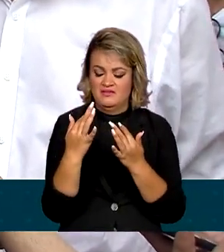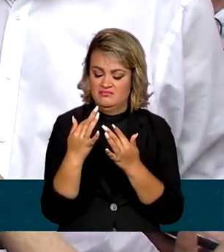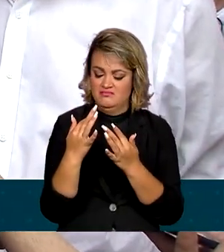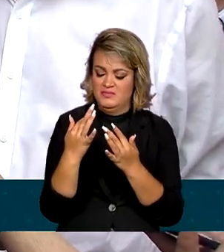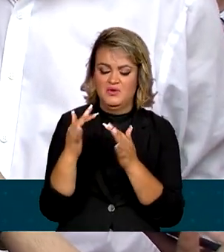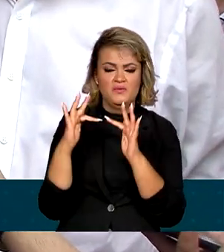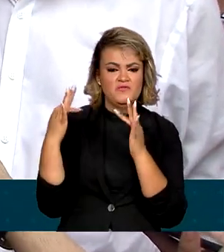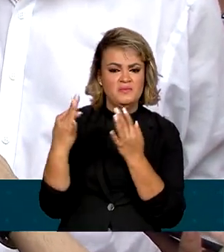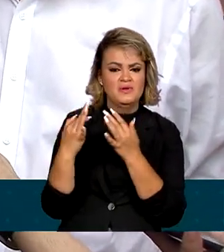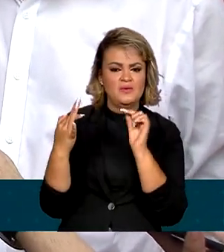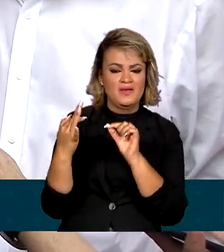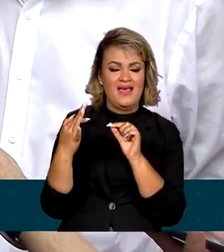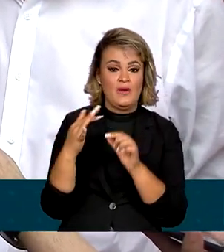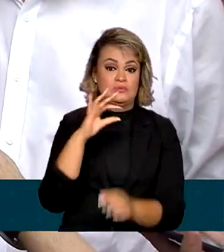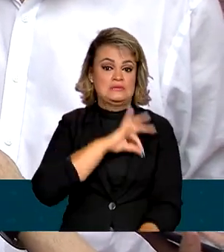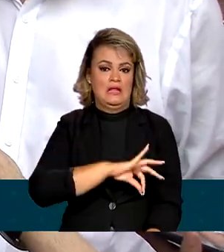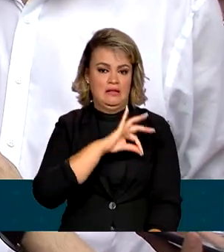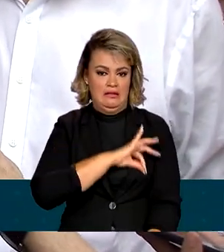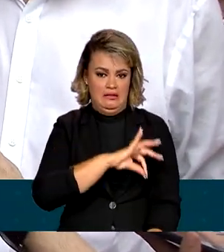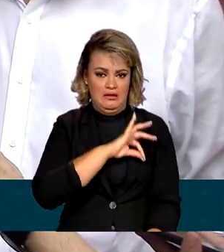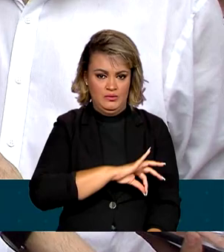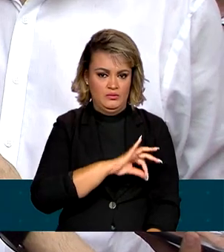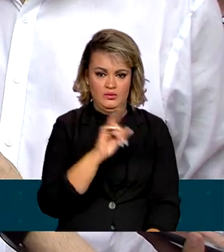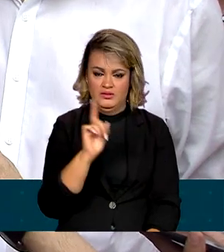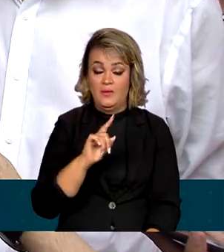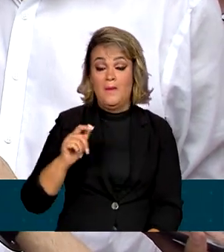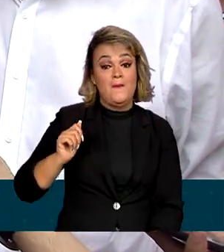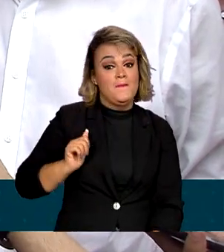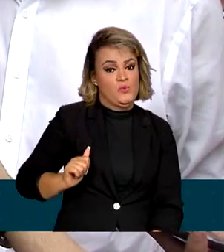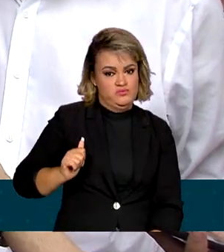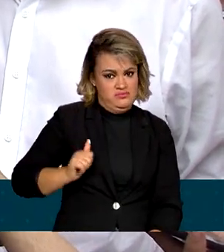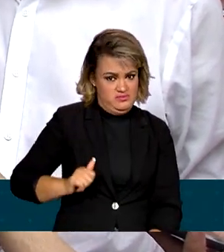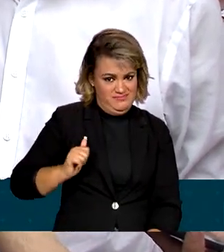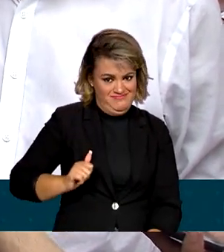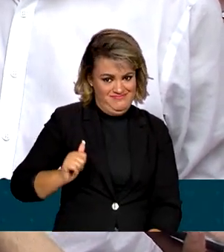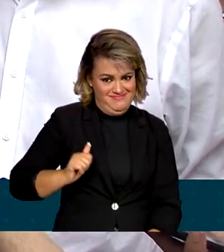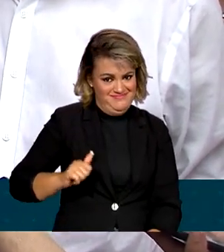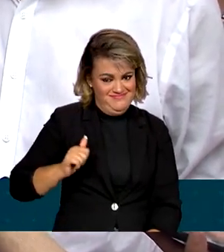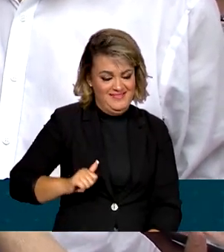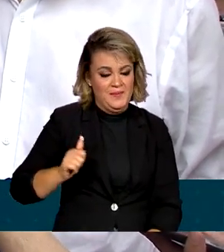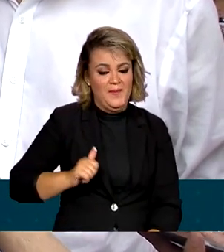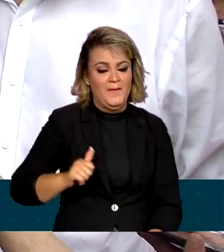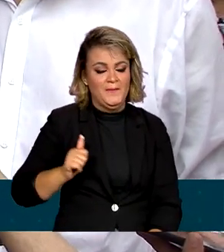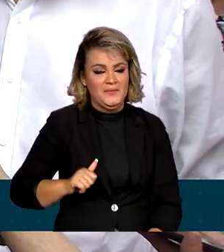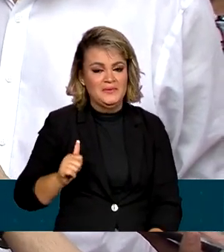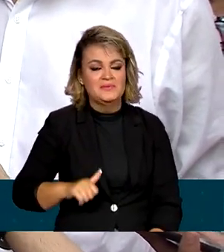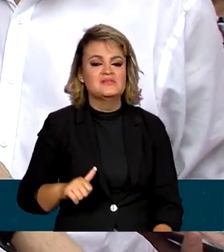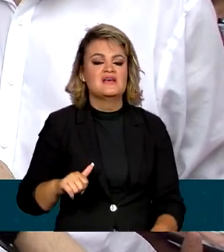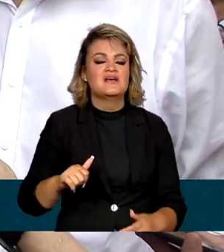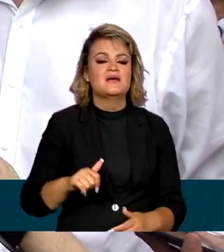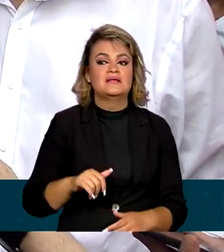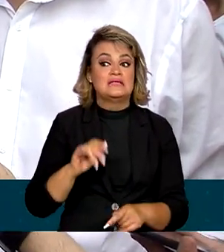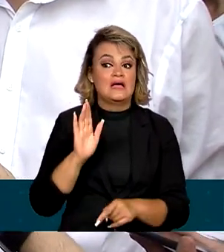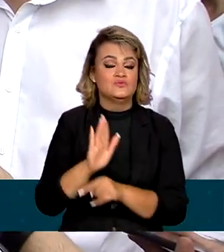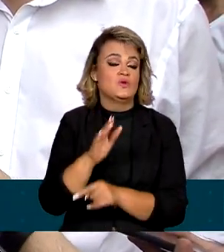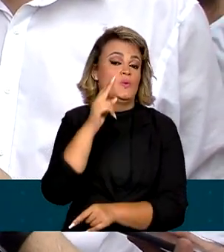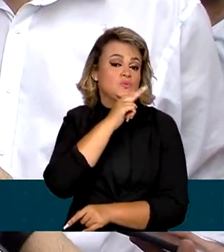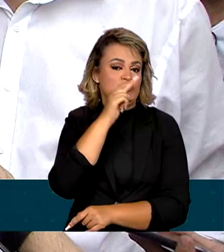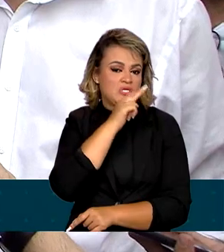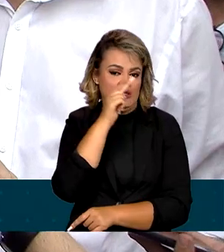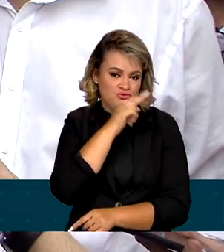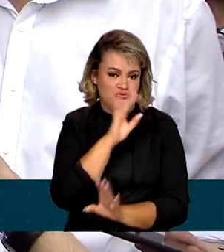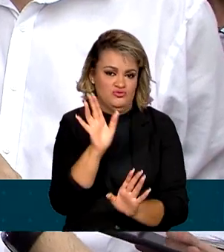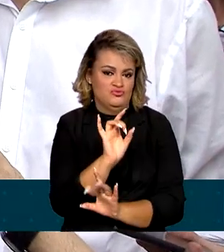já diz, ele não é um salário, ele é uma bolsa, ele é um momento emergencial, uma